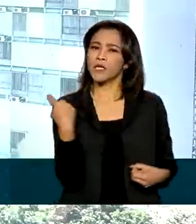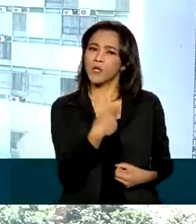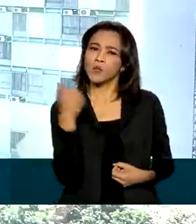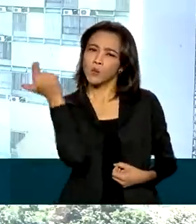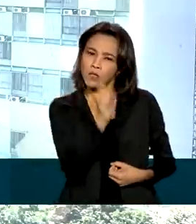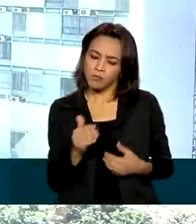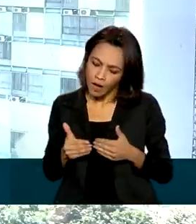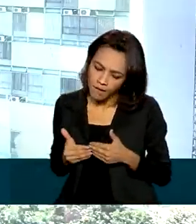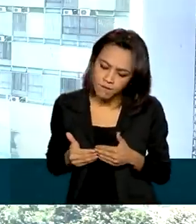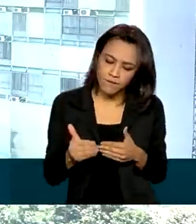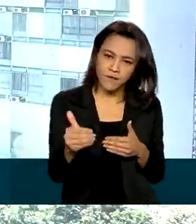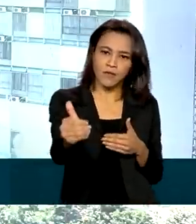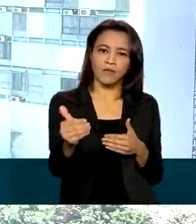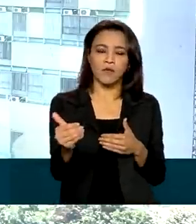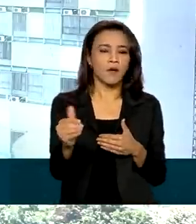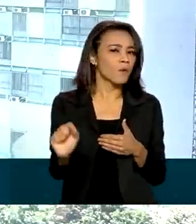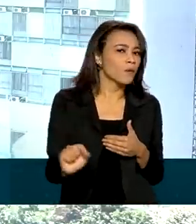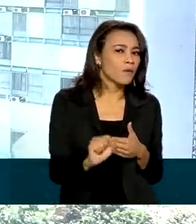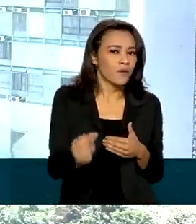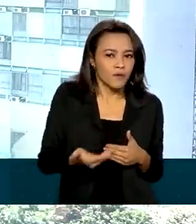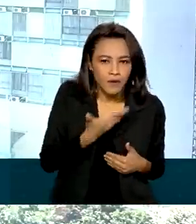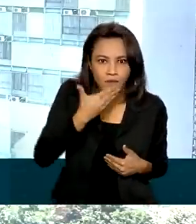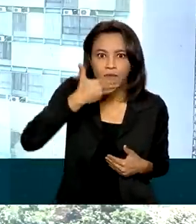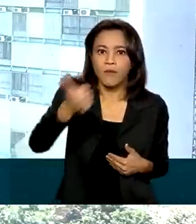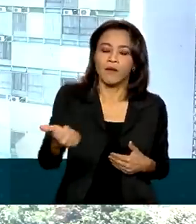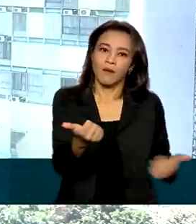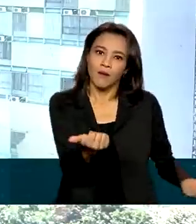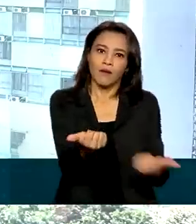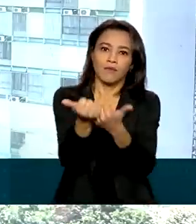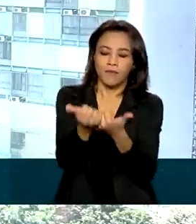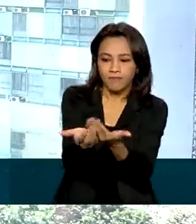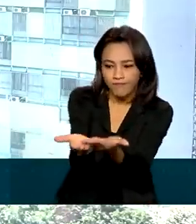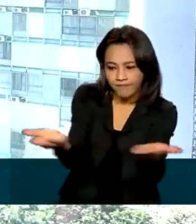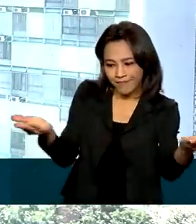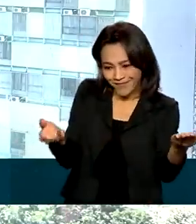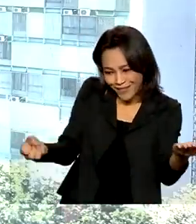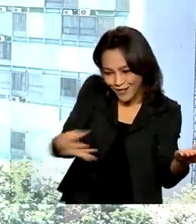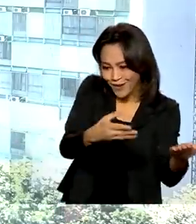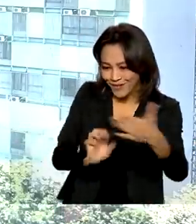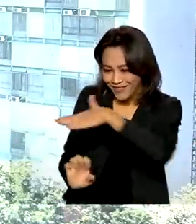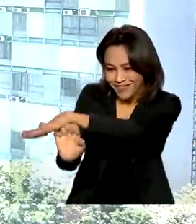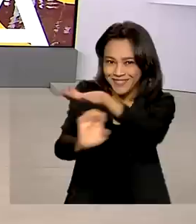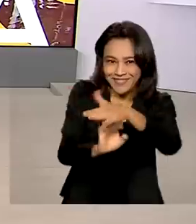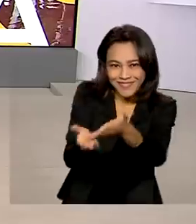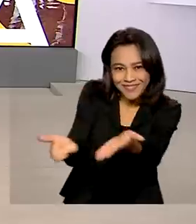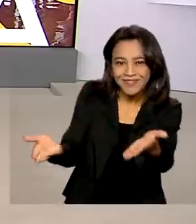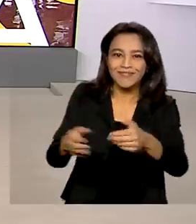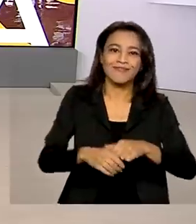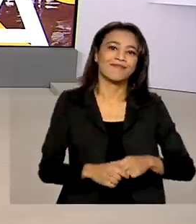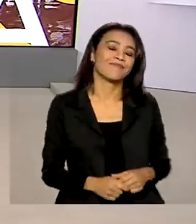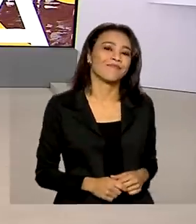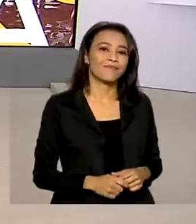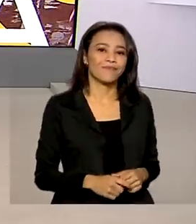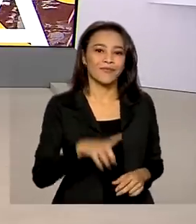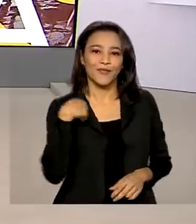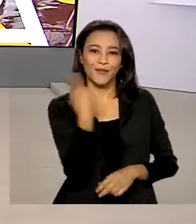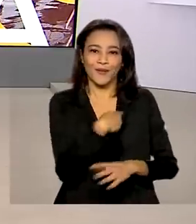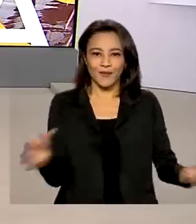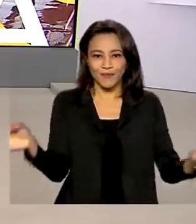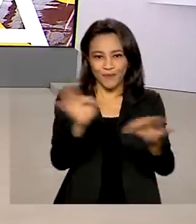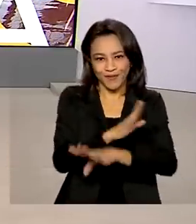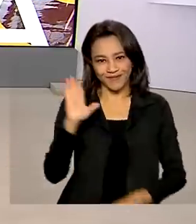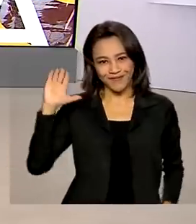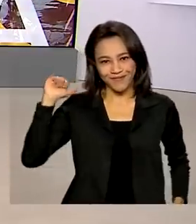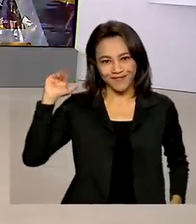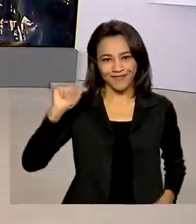melhoria das condições de funcionamento para esses nossos heróis nacionais. E a gente fica por aqui.